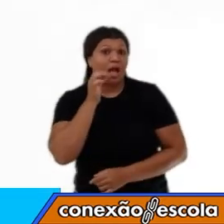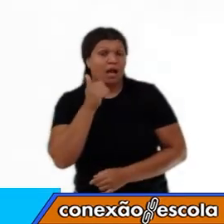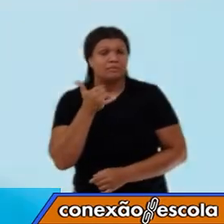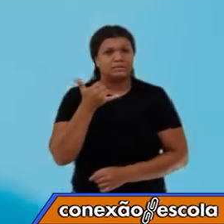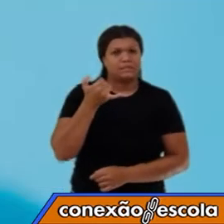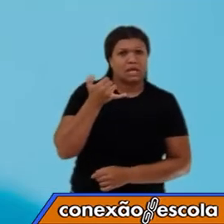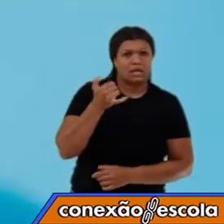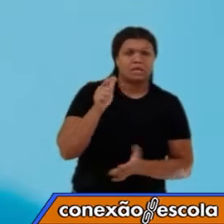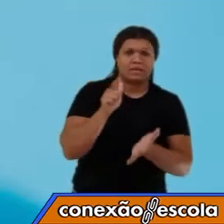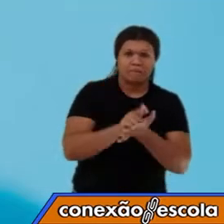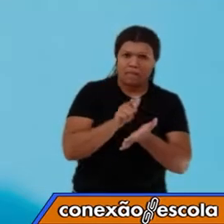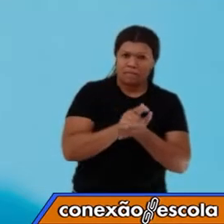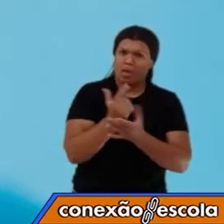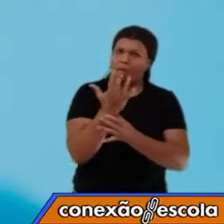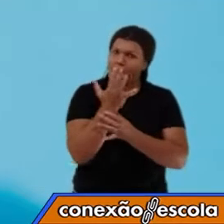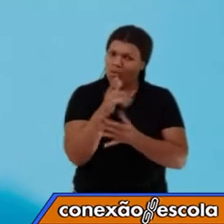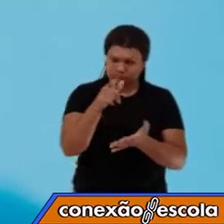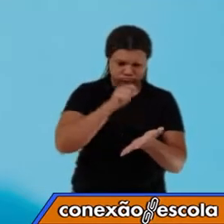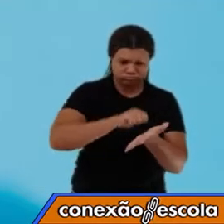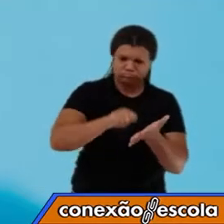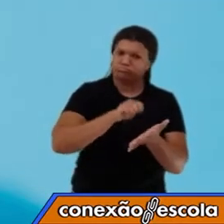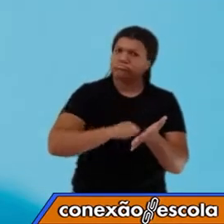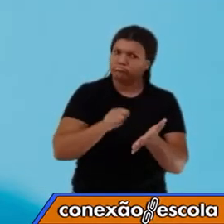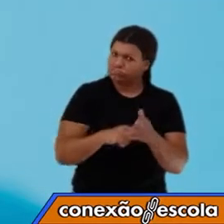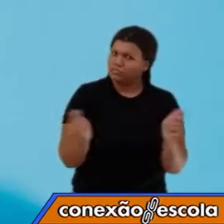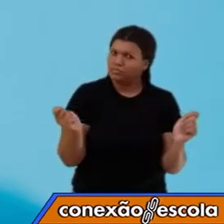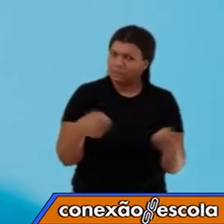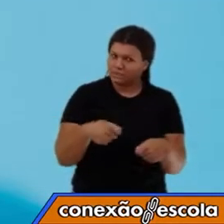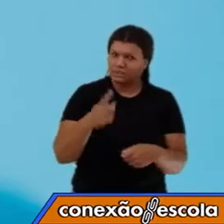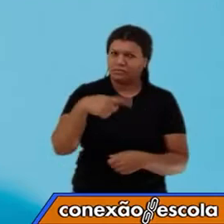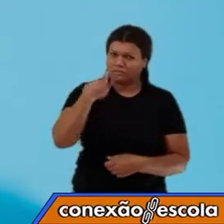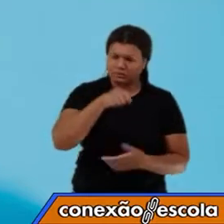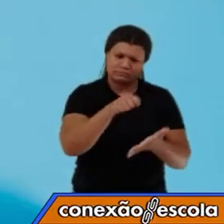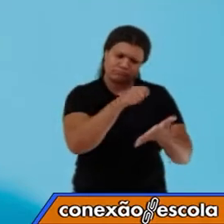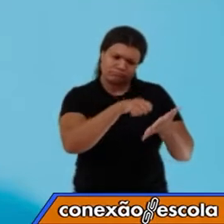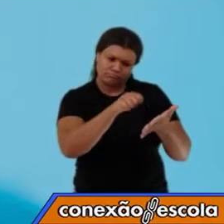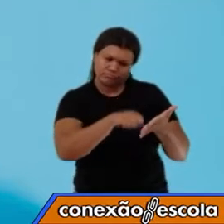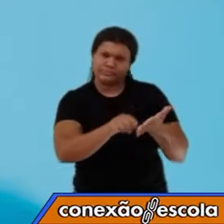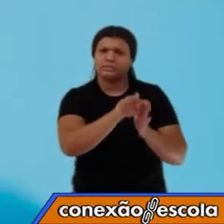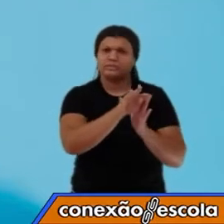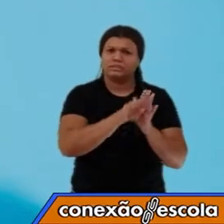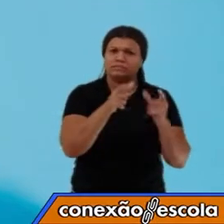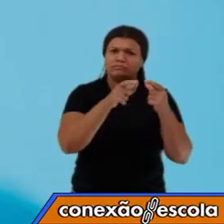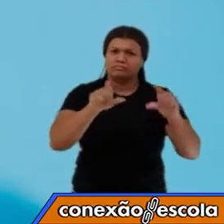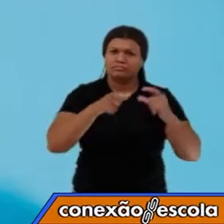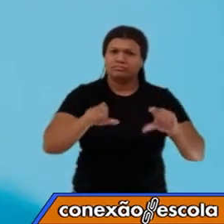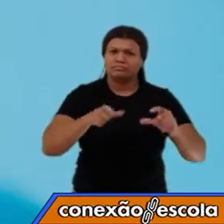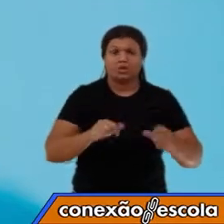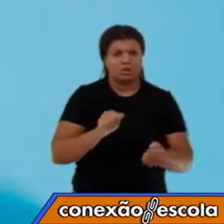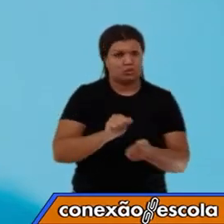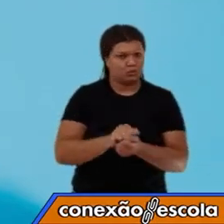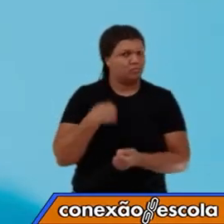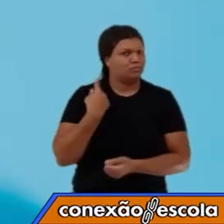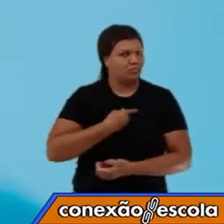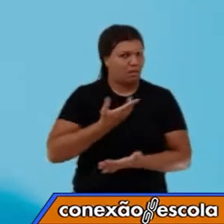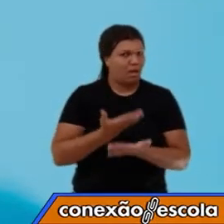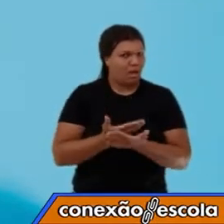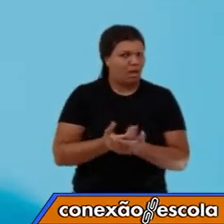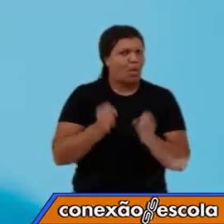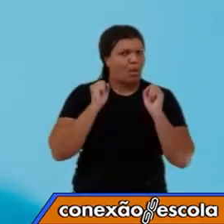caneta e papel na mão, para que vocês consigam aí, fazendo uma síntese, juntamente aqui com a nossa aula. Certo?